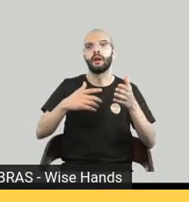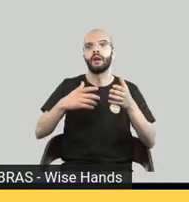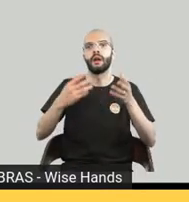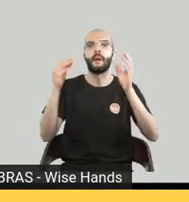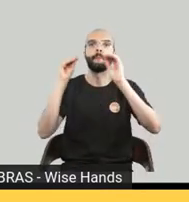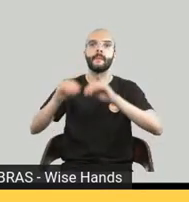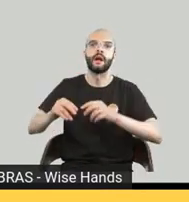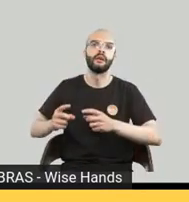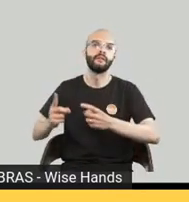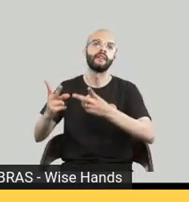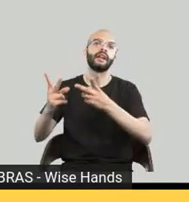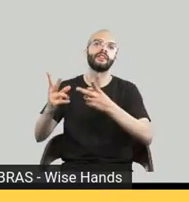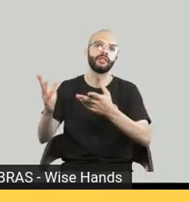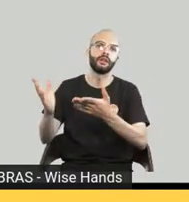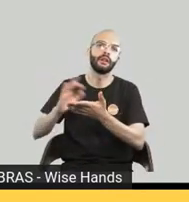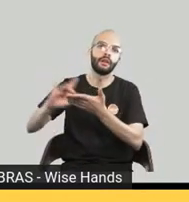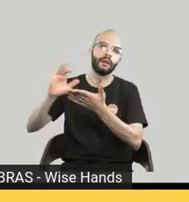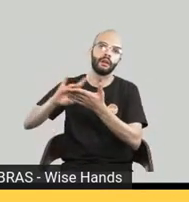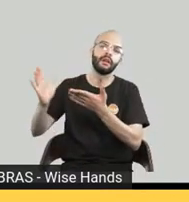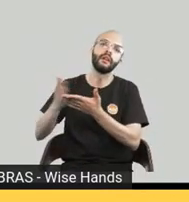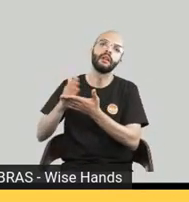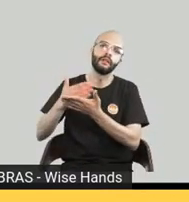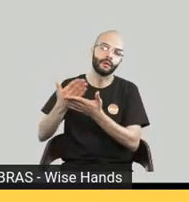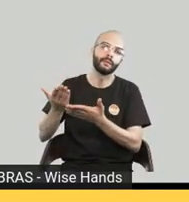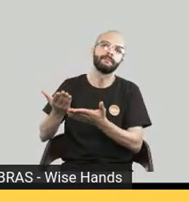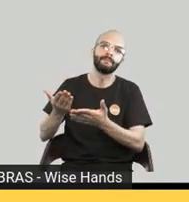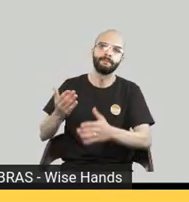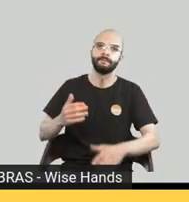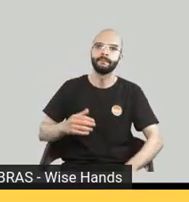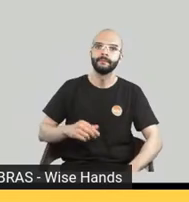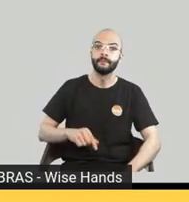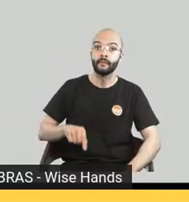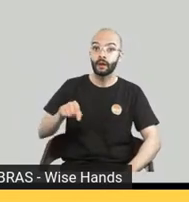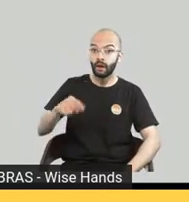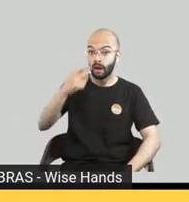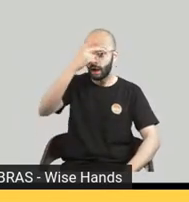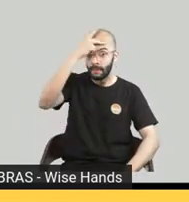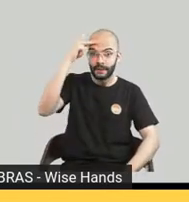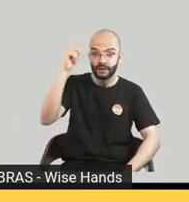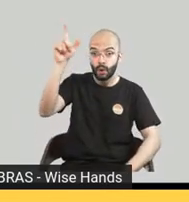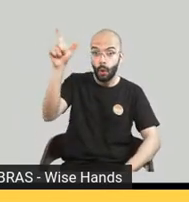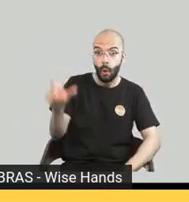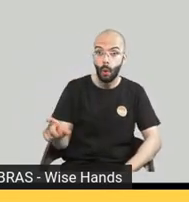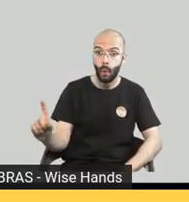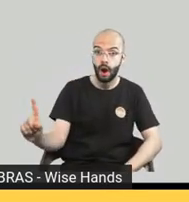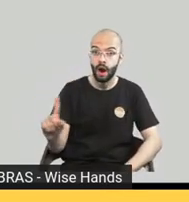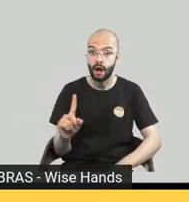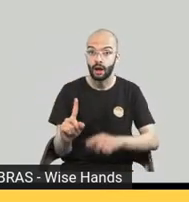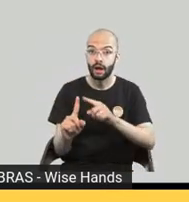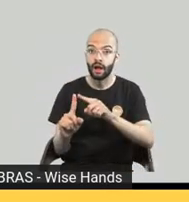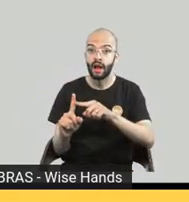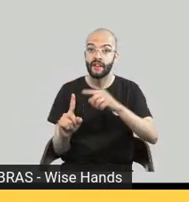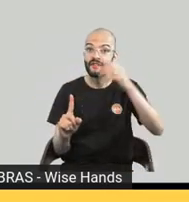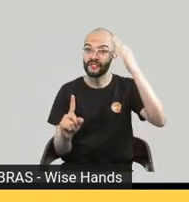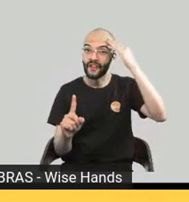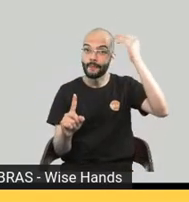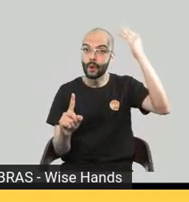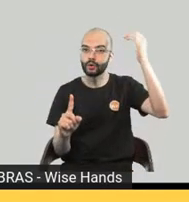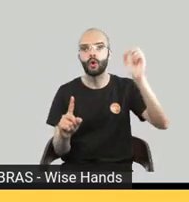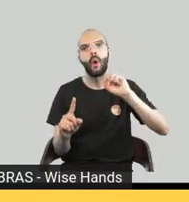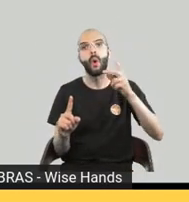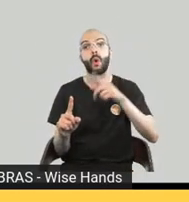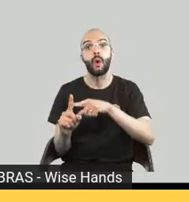a gente tem muito dessa coisa o narrador famoso ou o narrador que é o próprio autor mas a gente tenta